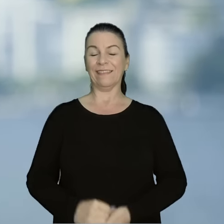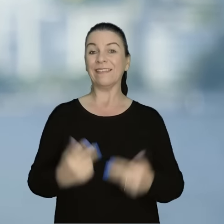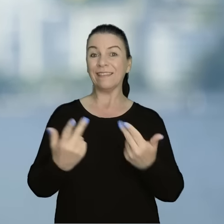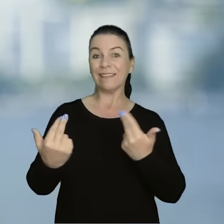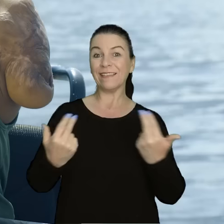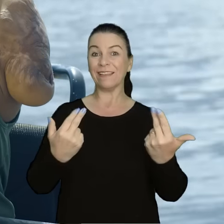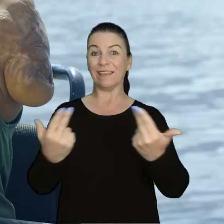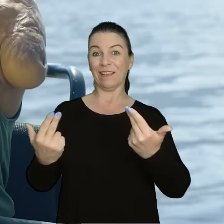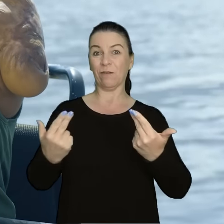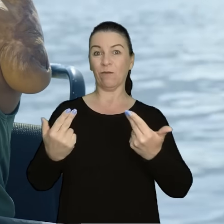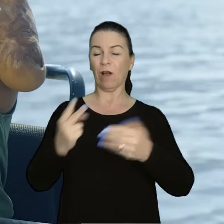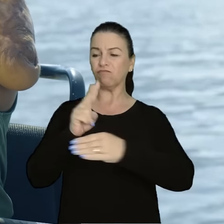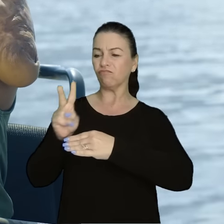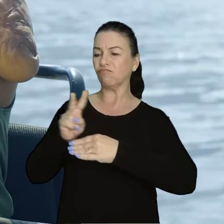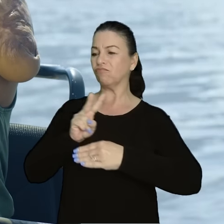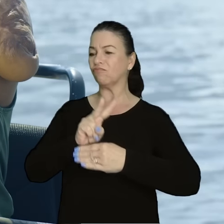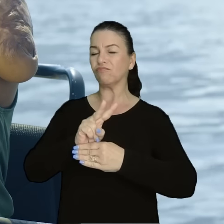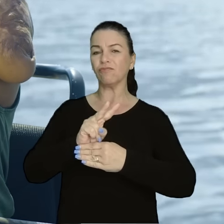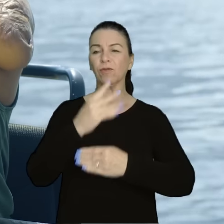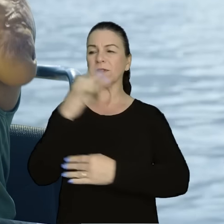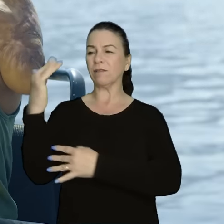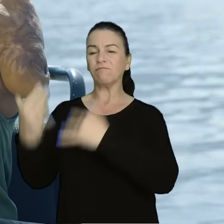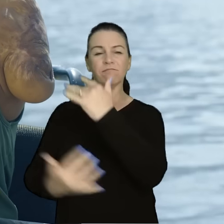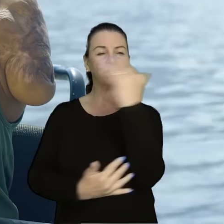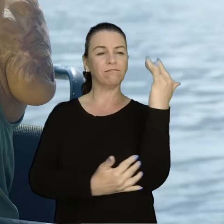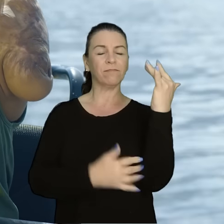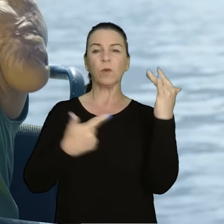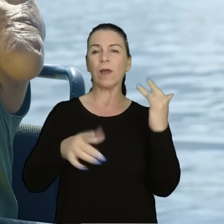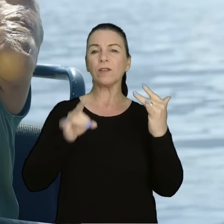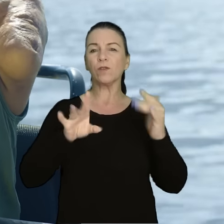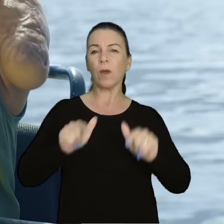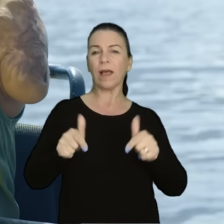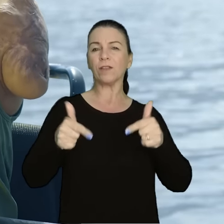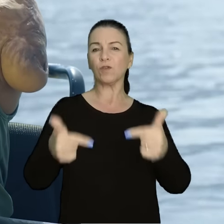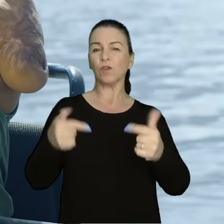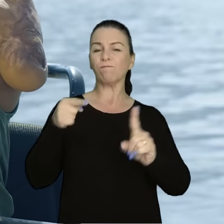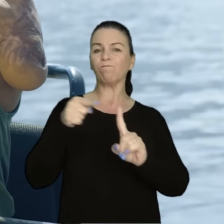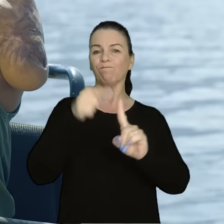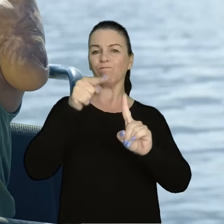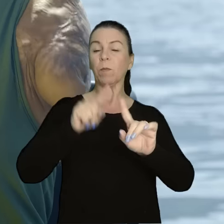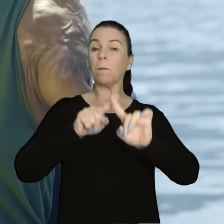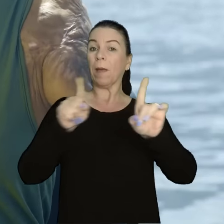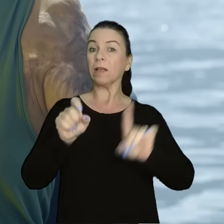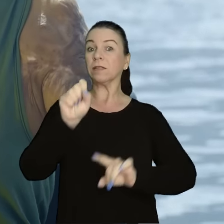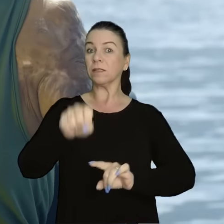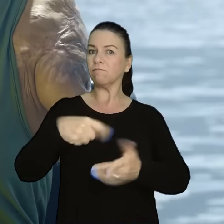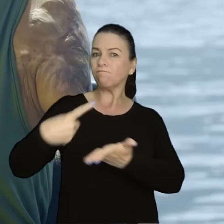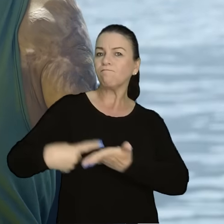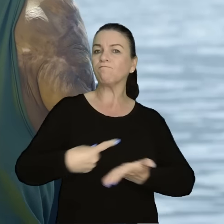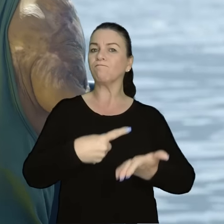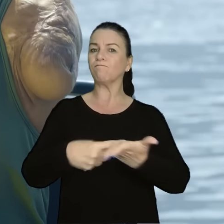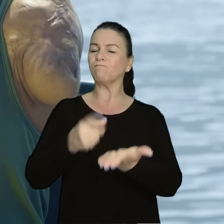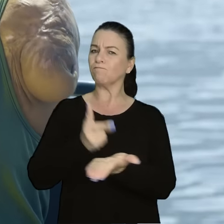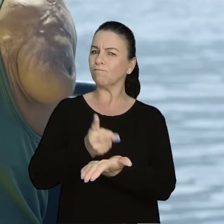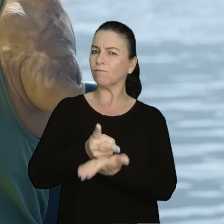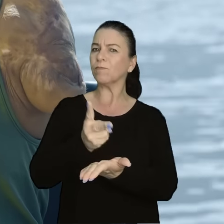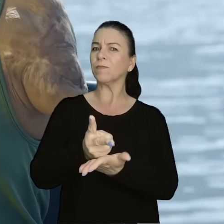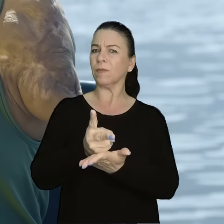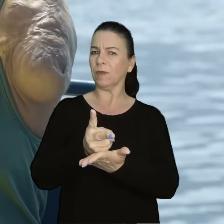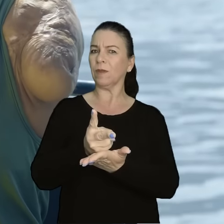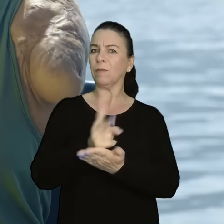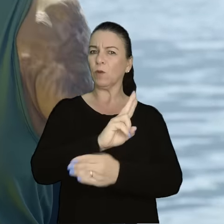Da mesma forma, a conservação ambiental não se restringe a ações pontuais, mas sim de um compromisso